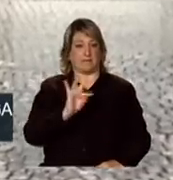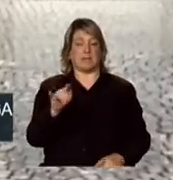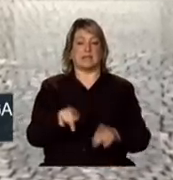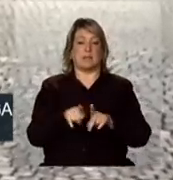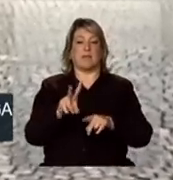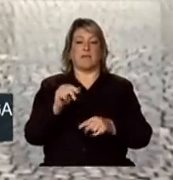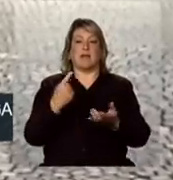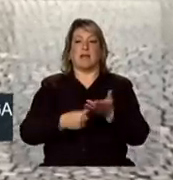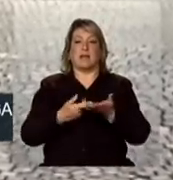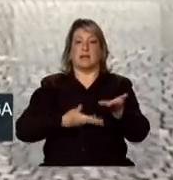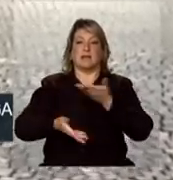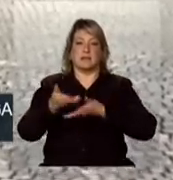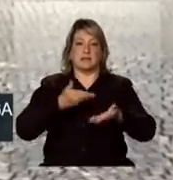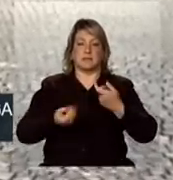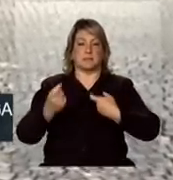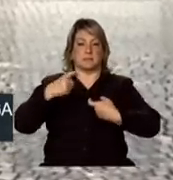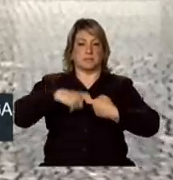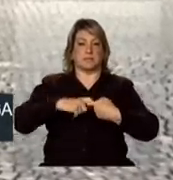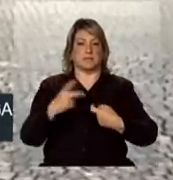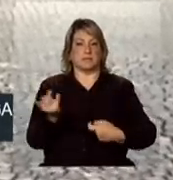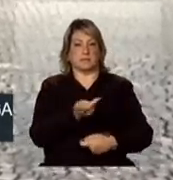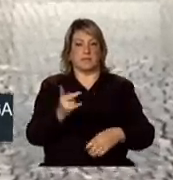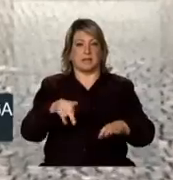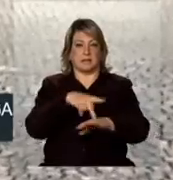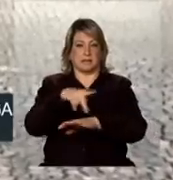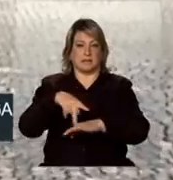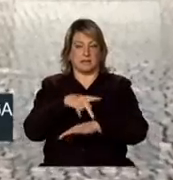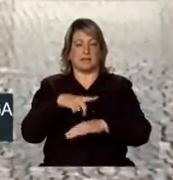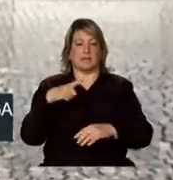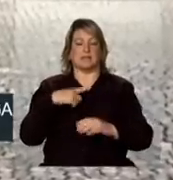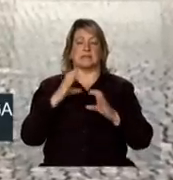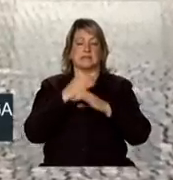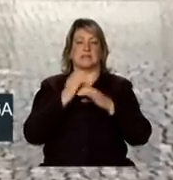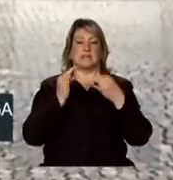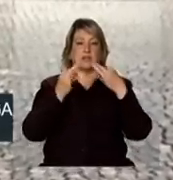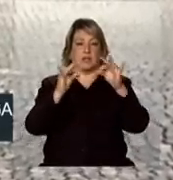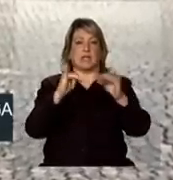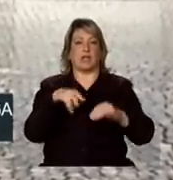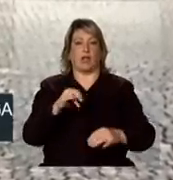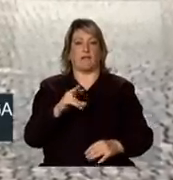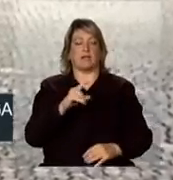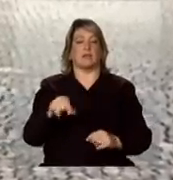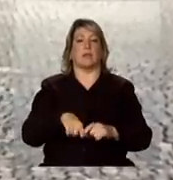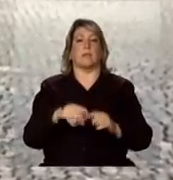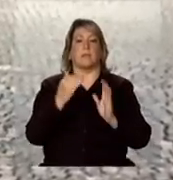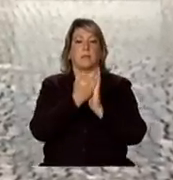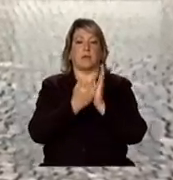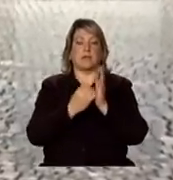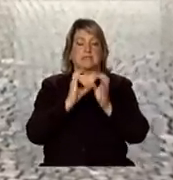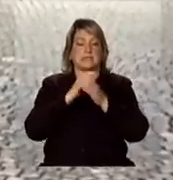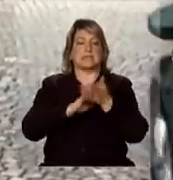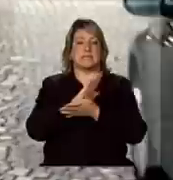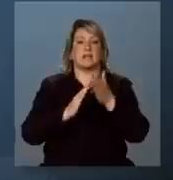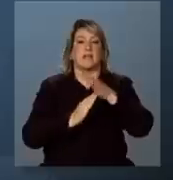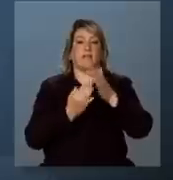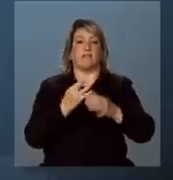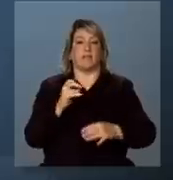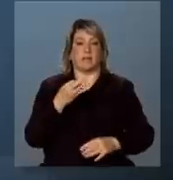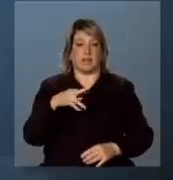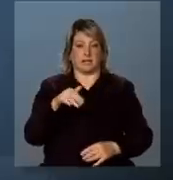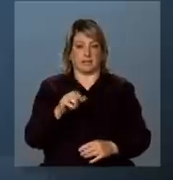parcerias bilaterais nas áreas de ciência, tecnologia e inovação pelo programa Ciências Sem Fronteiras.